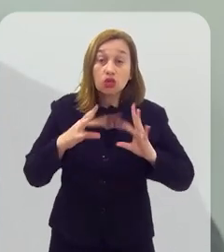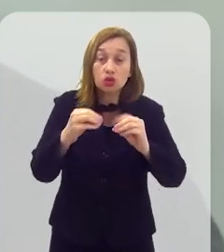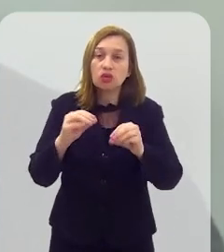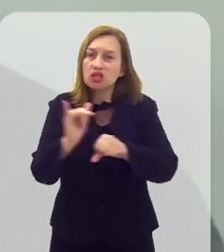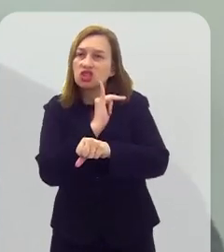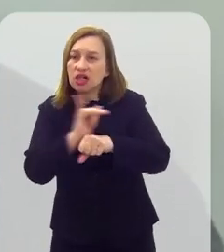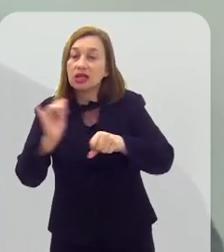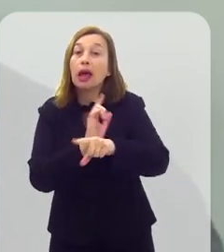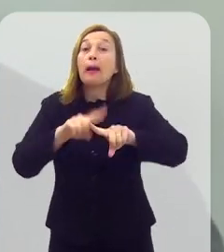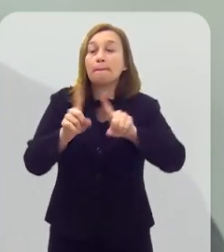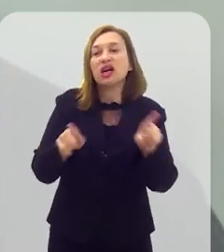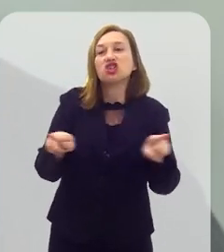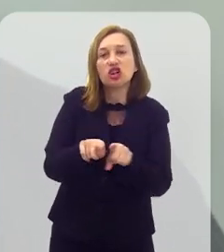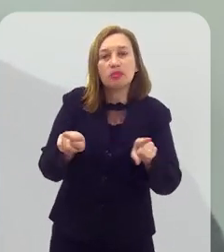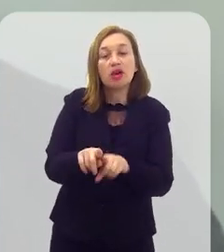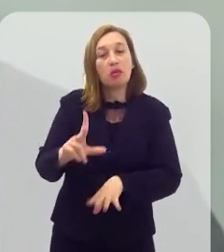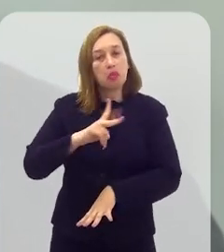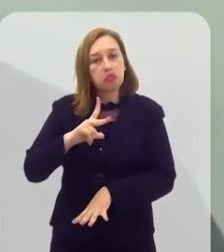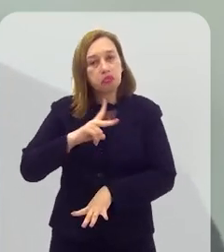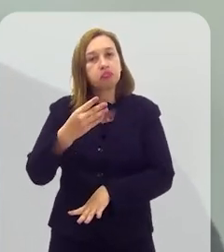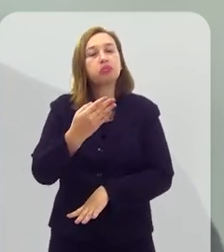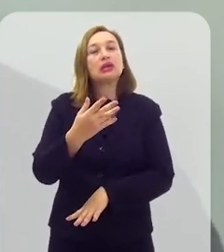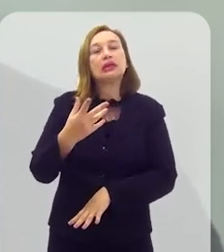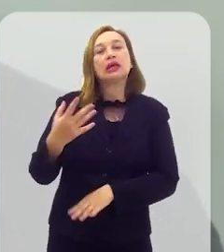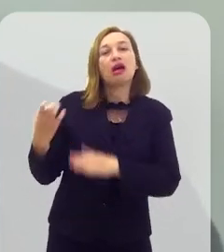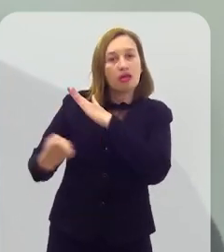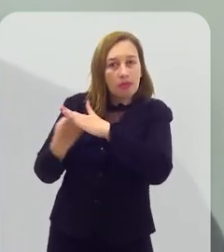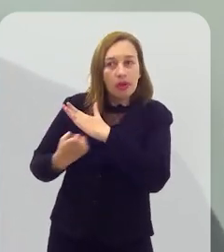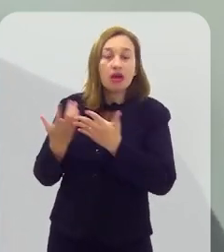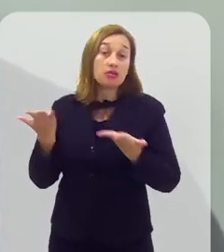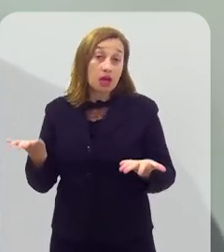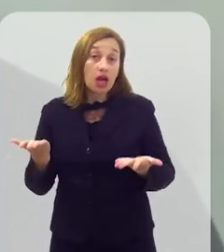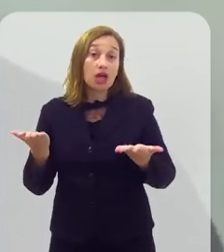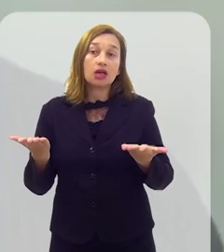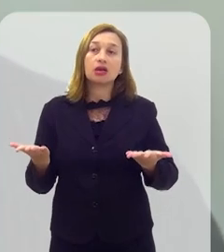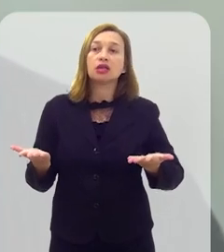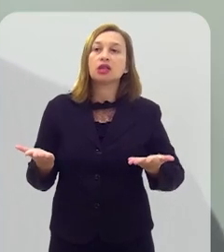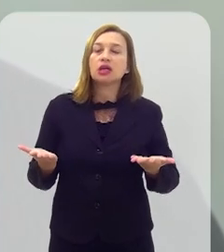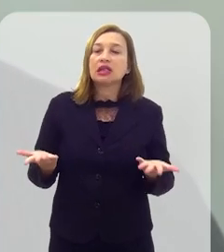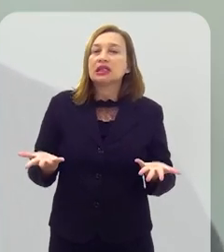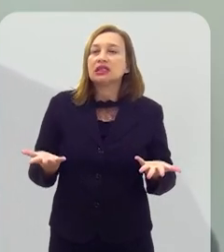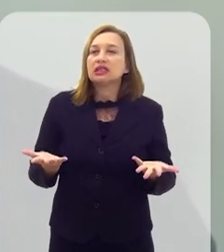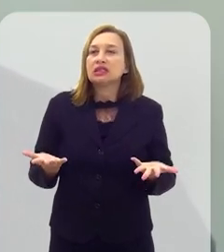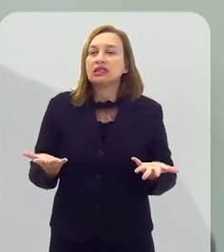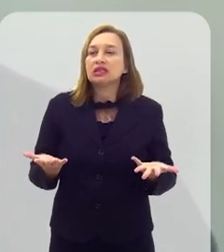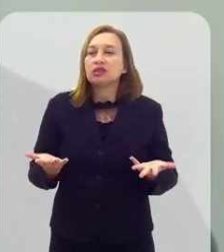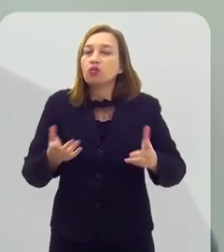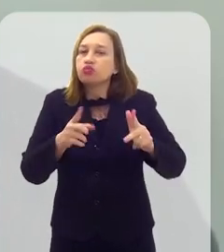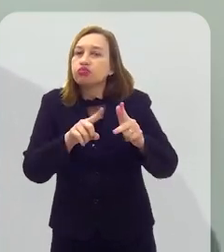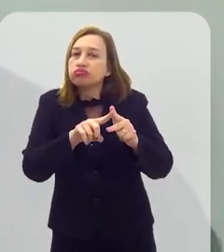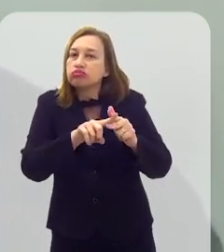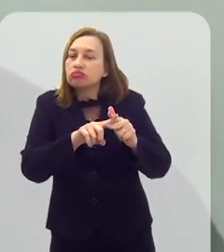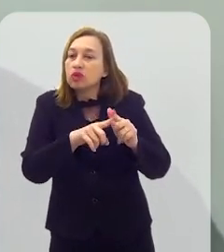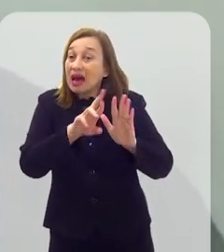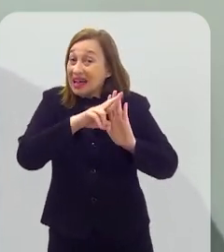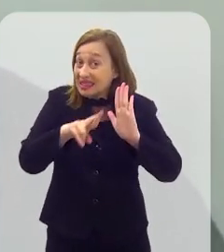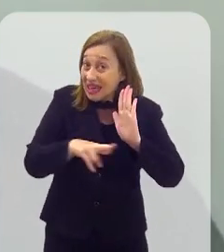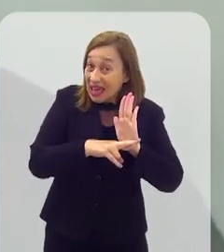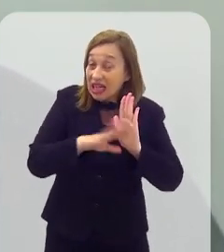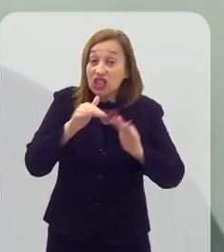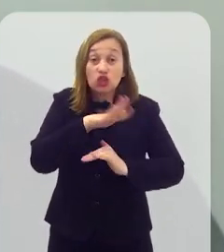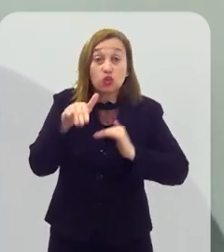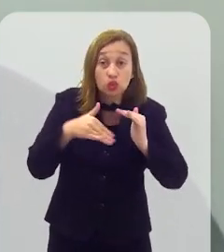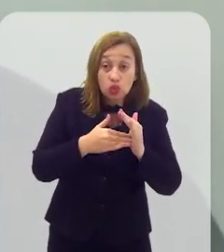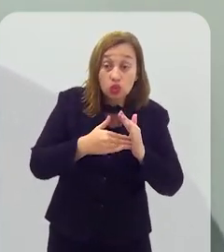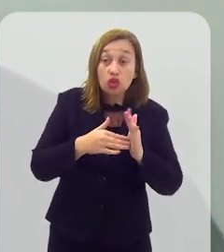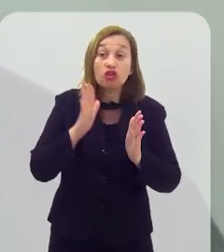utilizar todos esses mecanismos, mas também para as próprias empresas. E, de todo modo, sem a plena regulamentação,